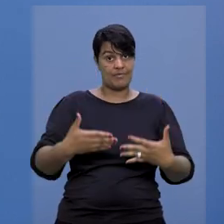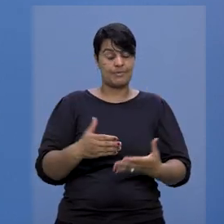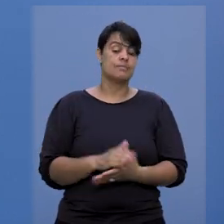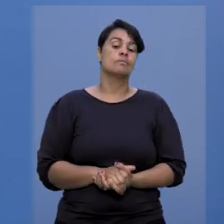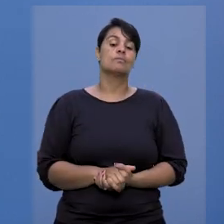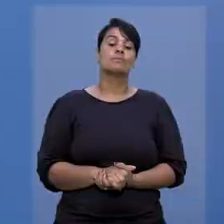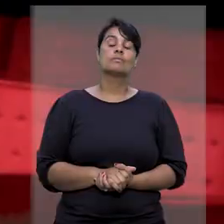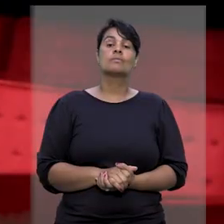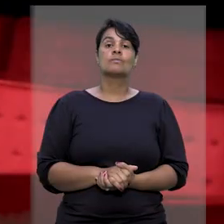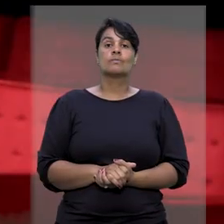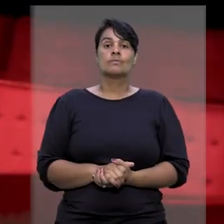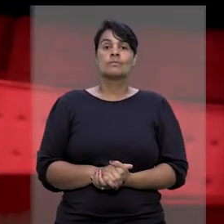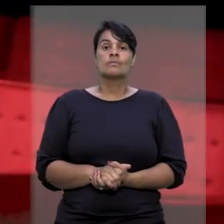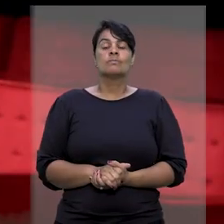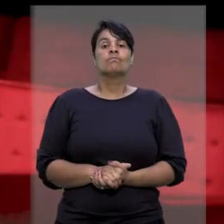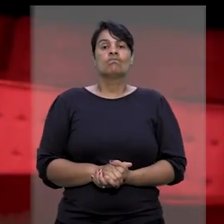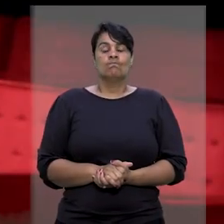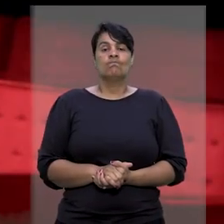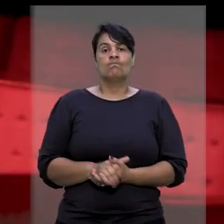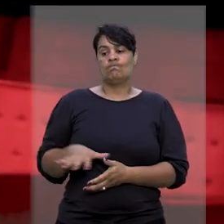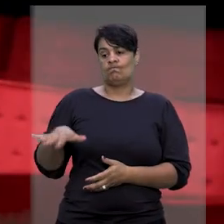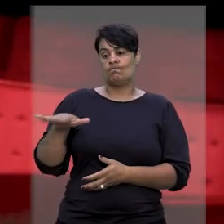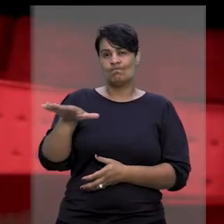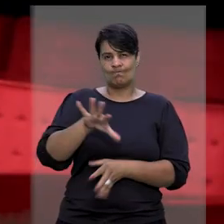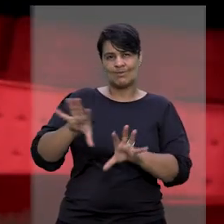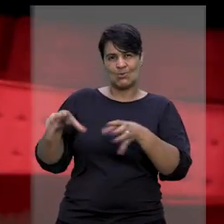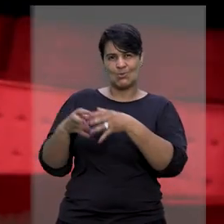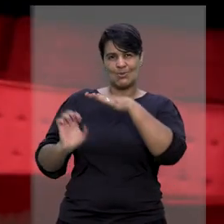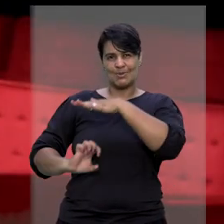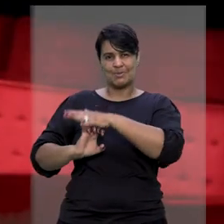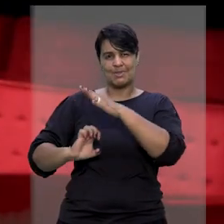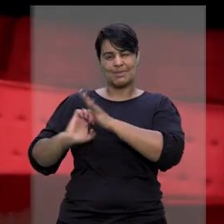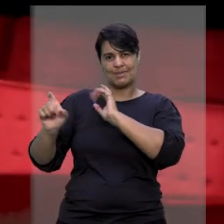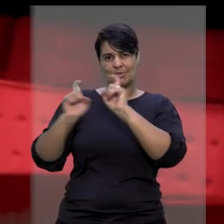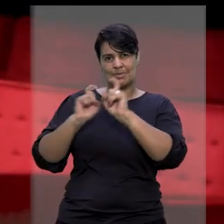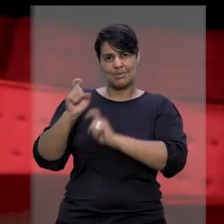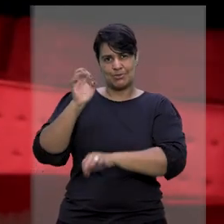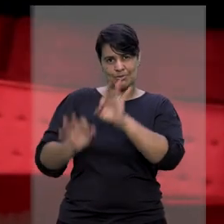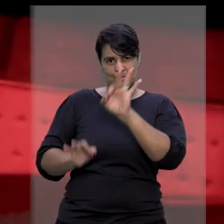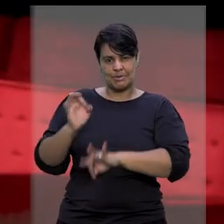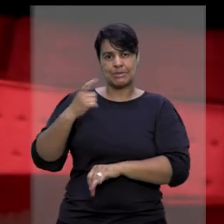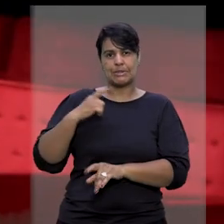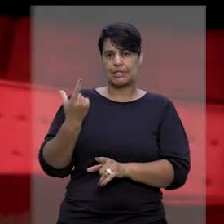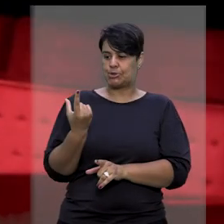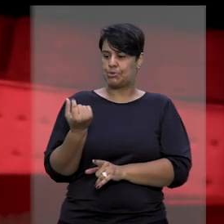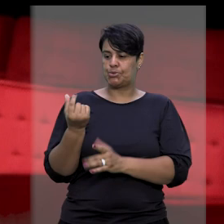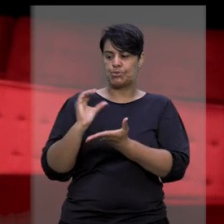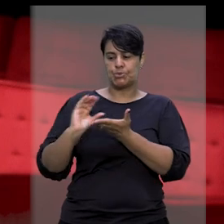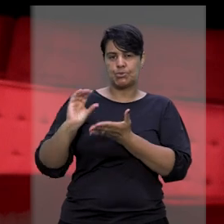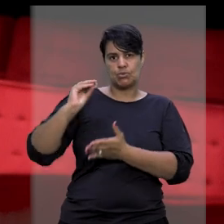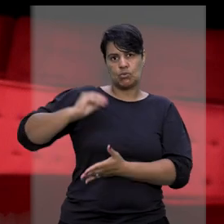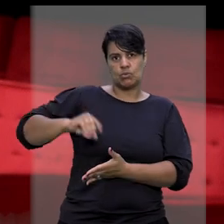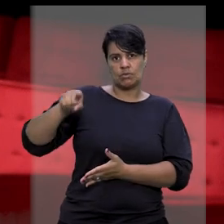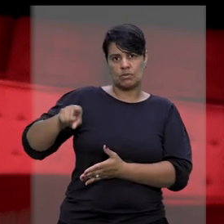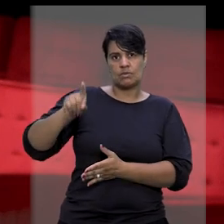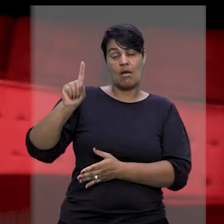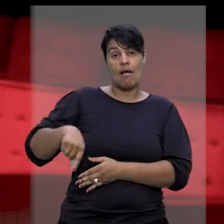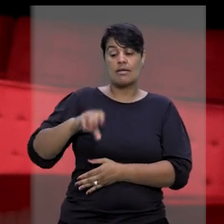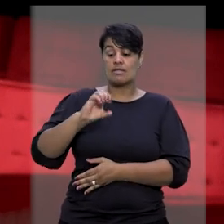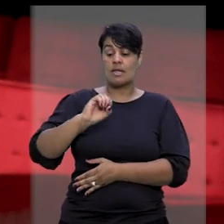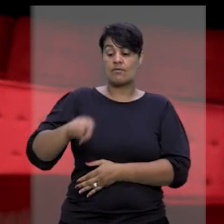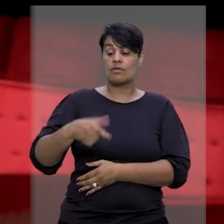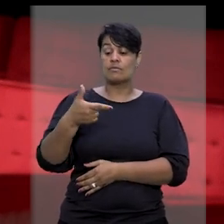Saiba mais. Uma administradora judicial teve sua remuneração fixada na primeira instância